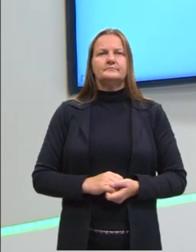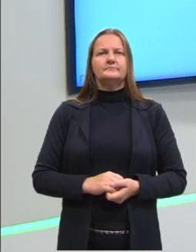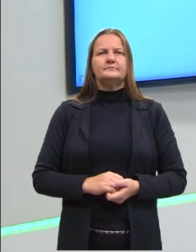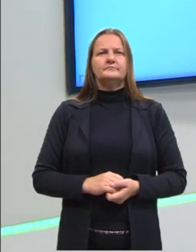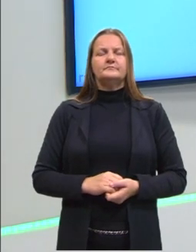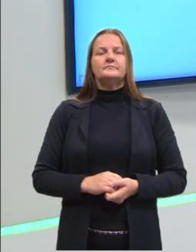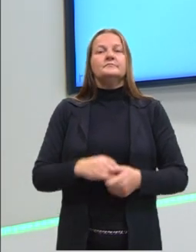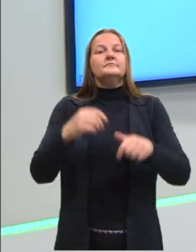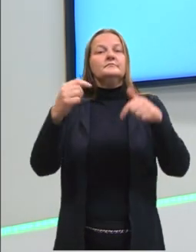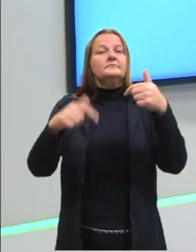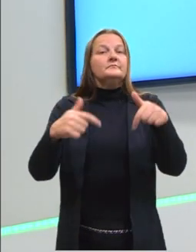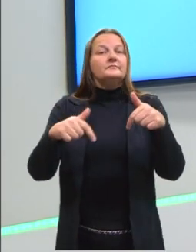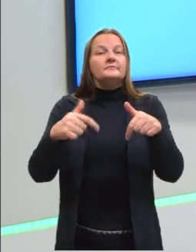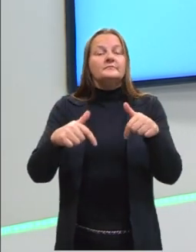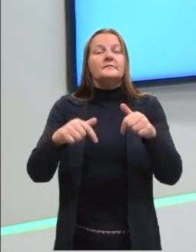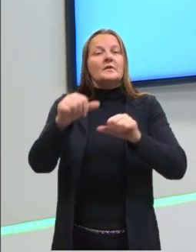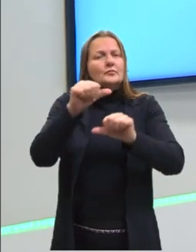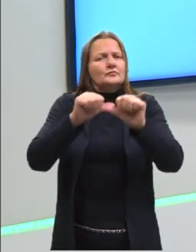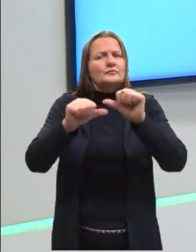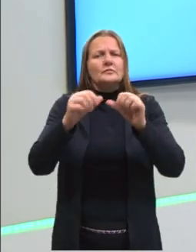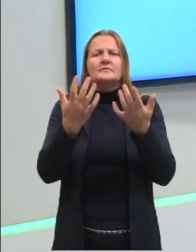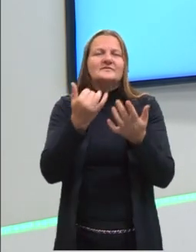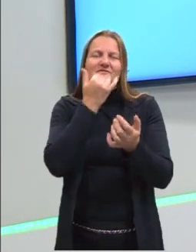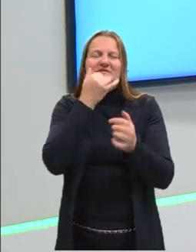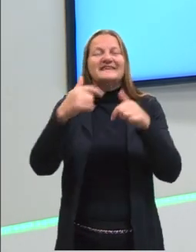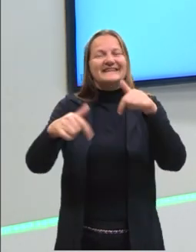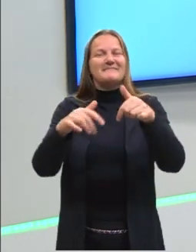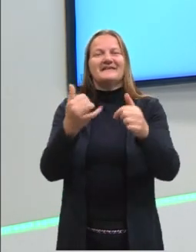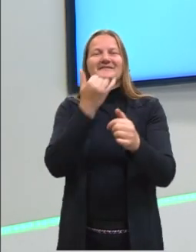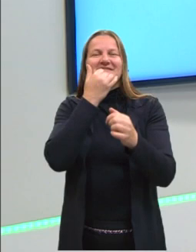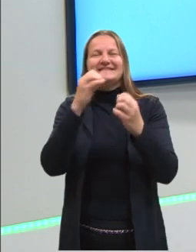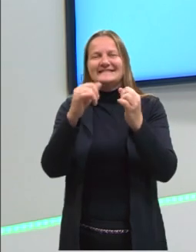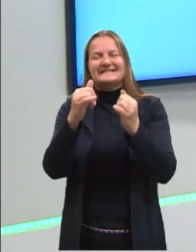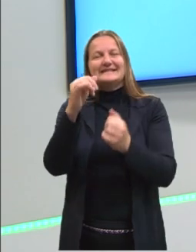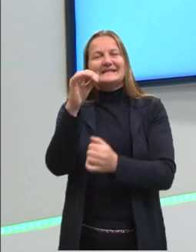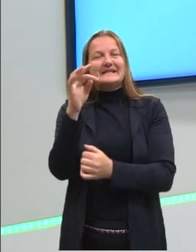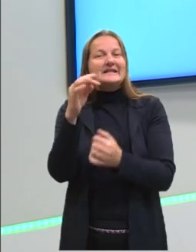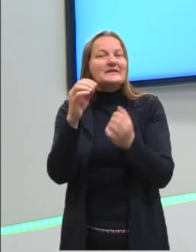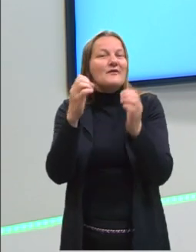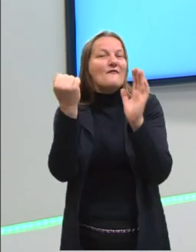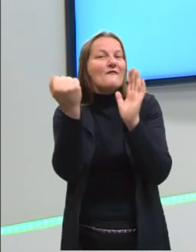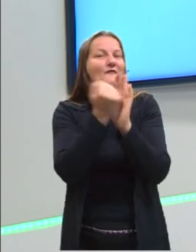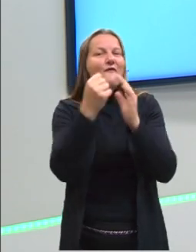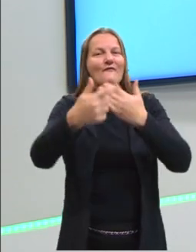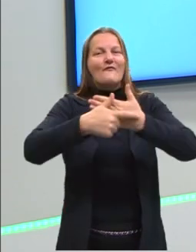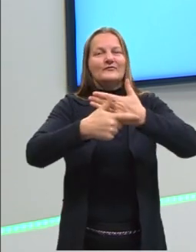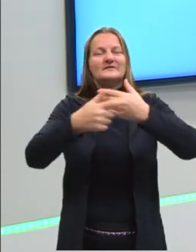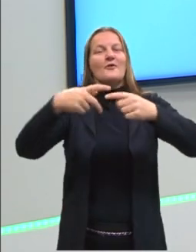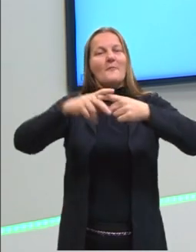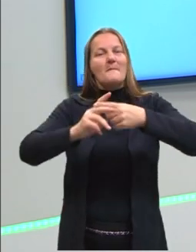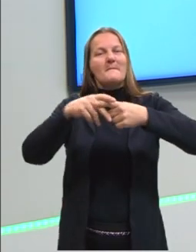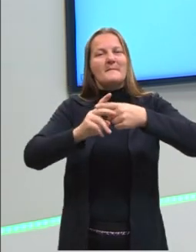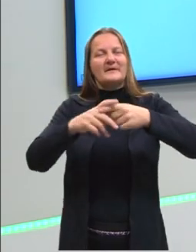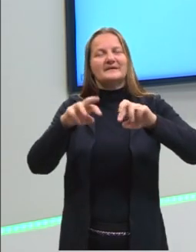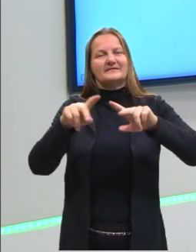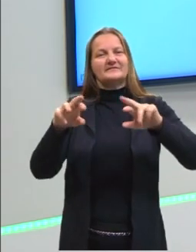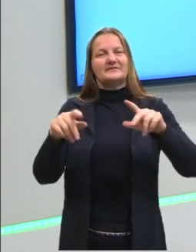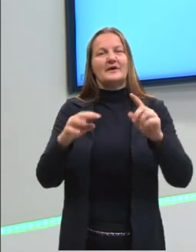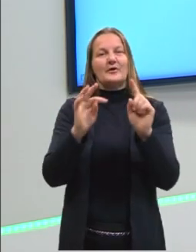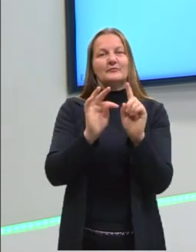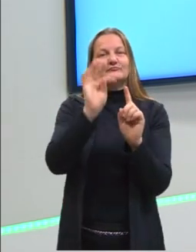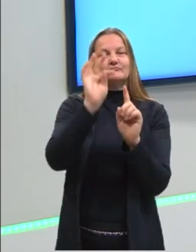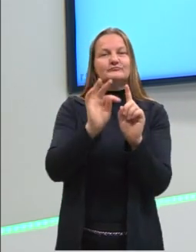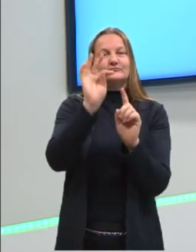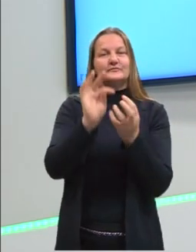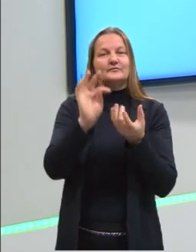Bom, trabalho numa transformação gasosa. A gente já falou de trabalho. De uma forma mais da mecânica. Agora, gente está entrando na termodinâmica.